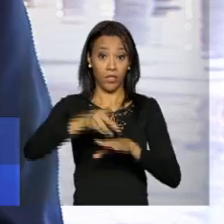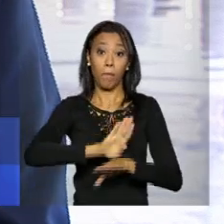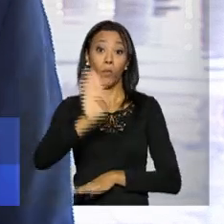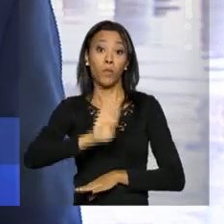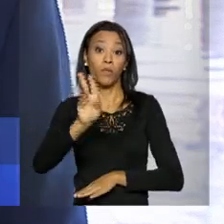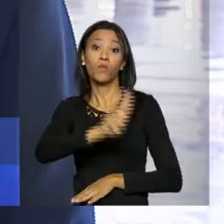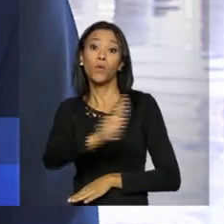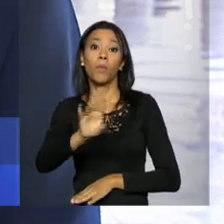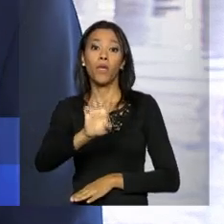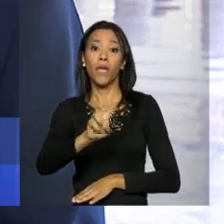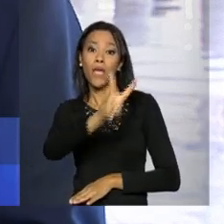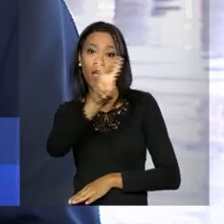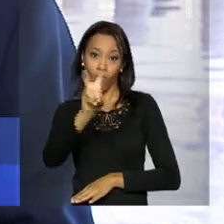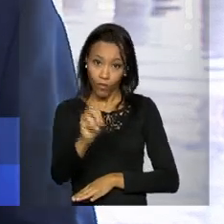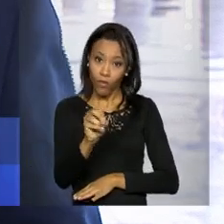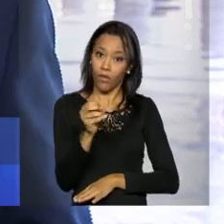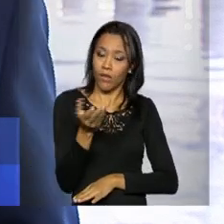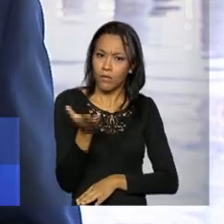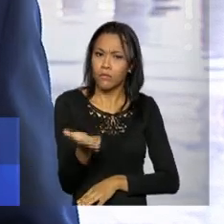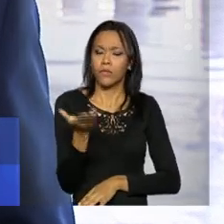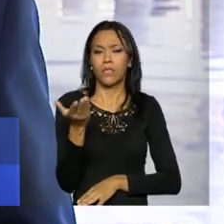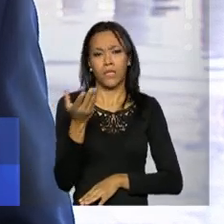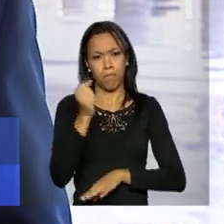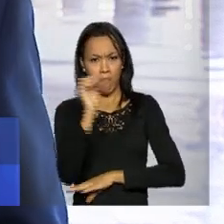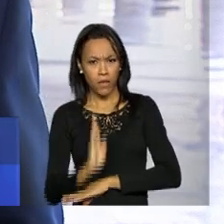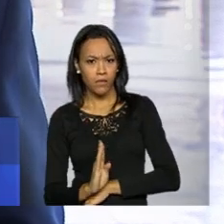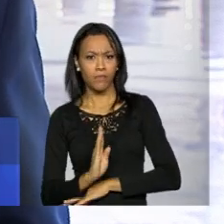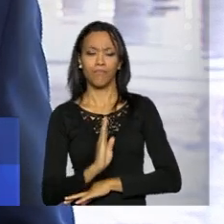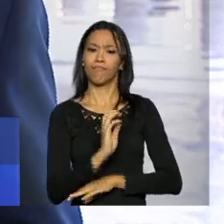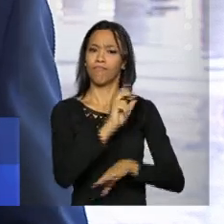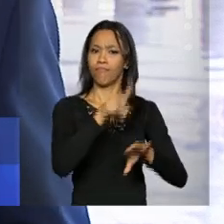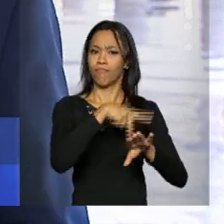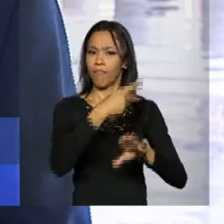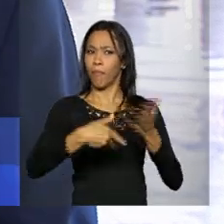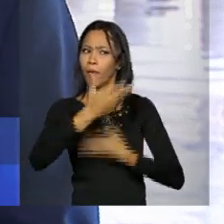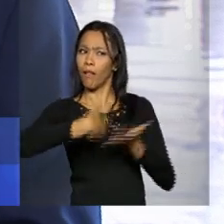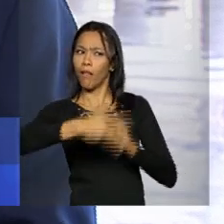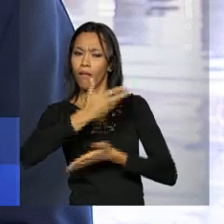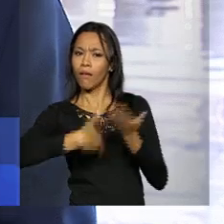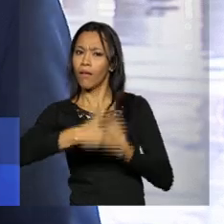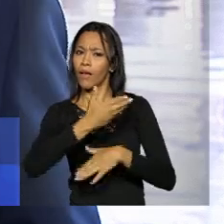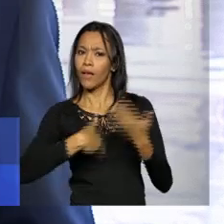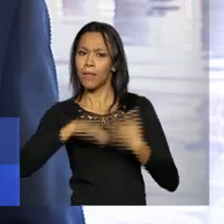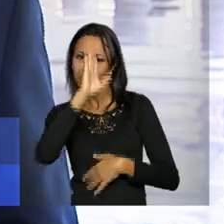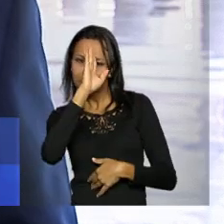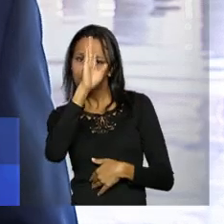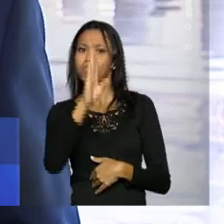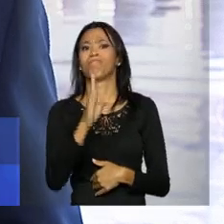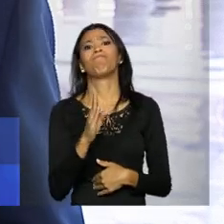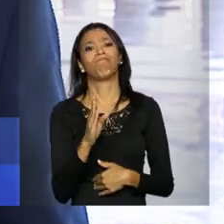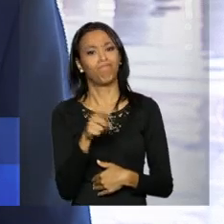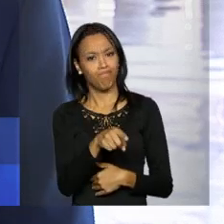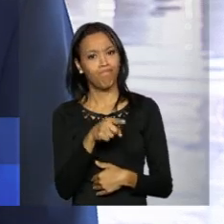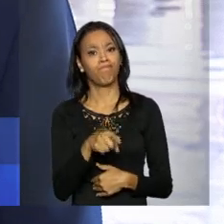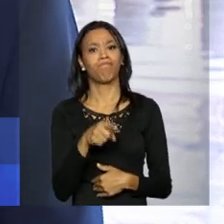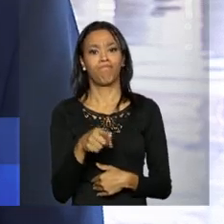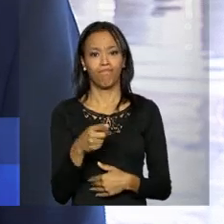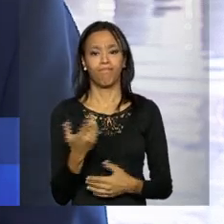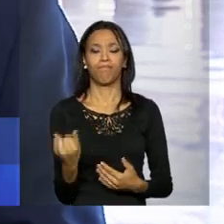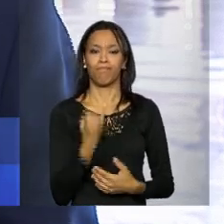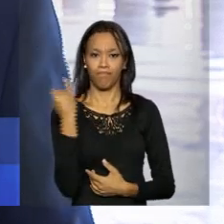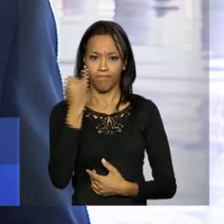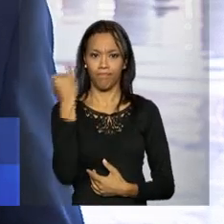líder desse país, cujas relações com o Brasil são classificadas como prioritárias pelo Ministério das Relações